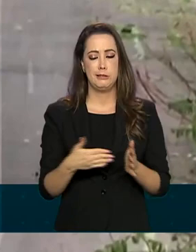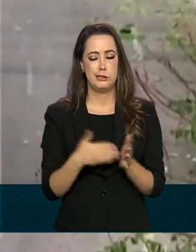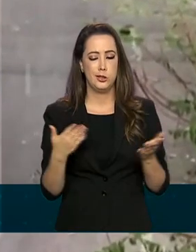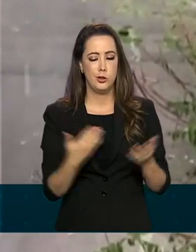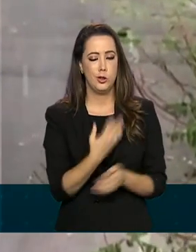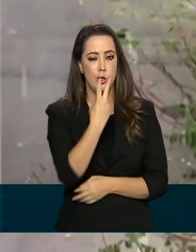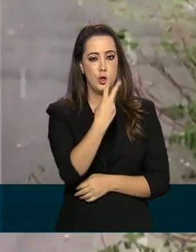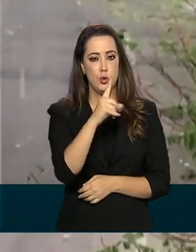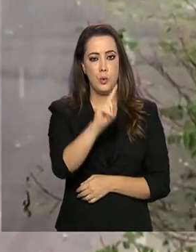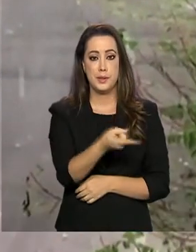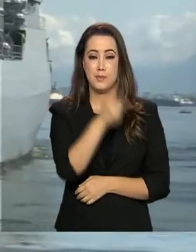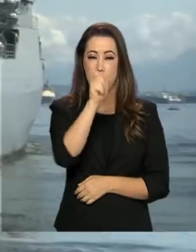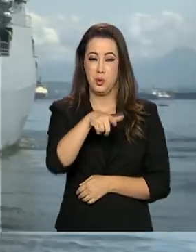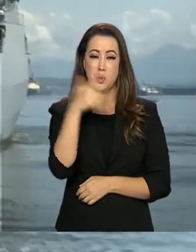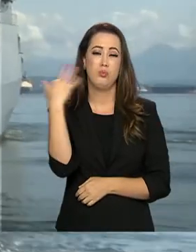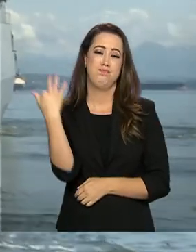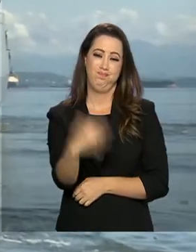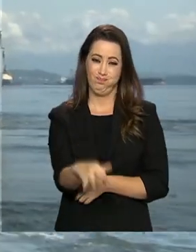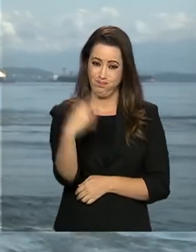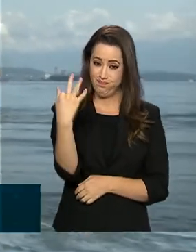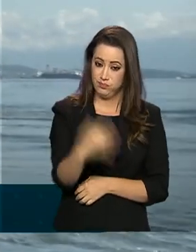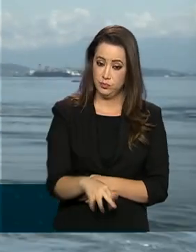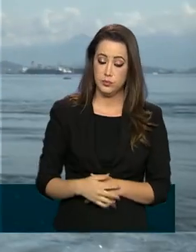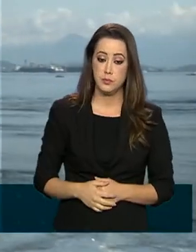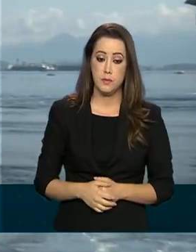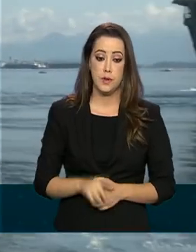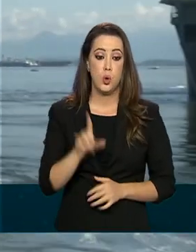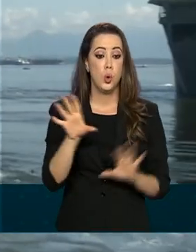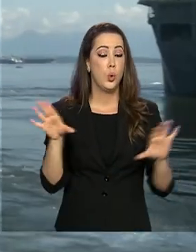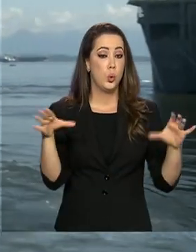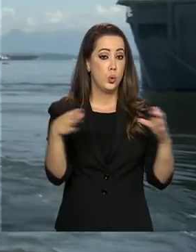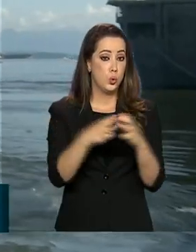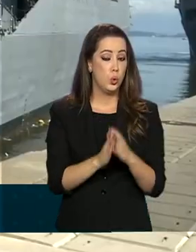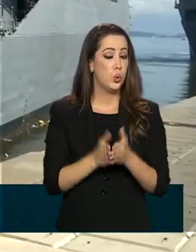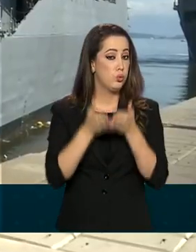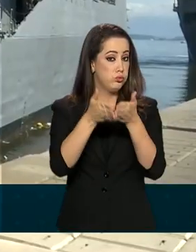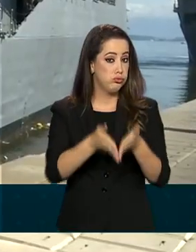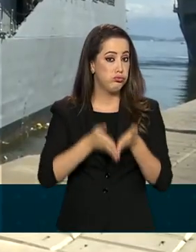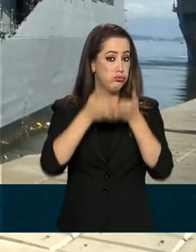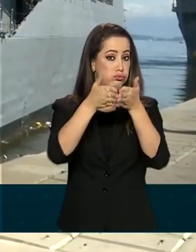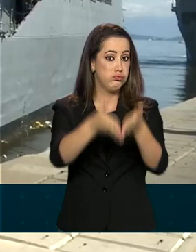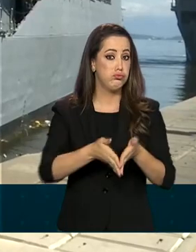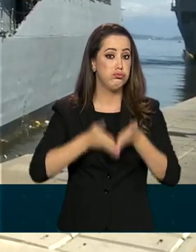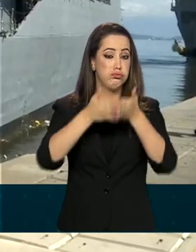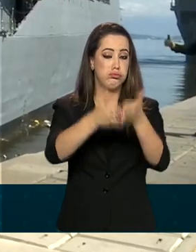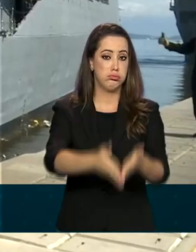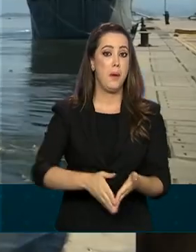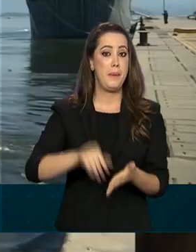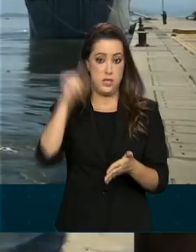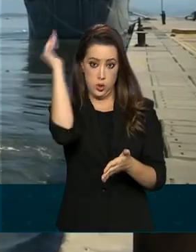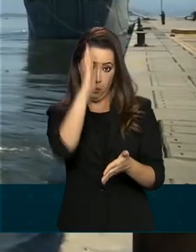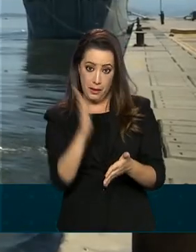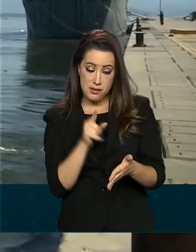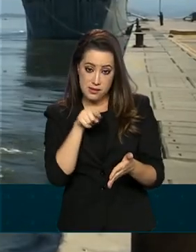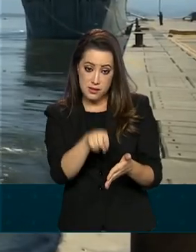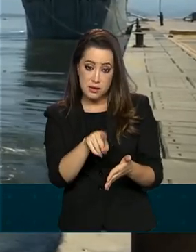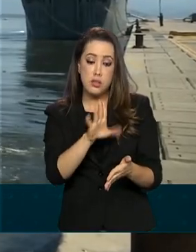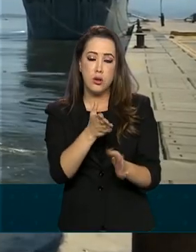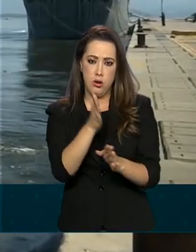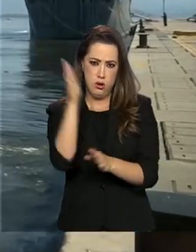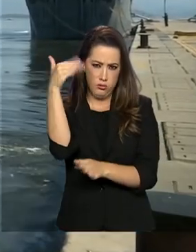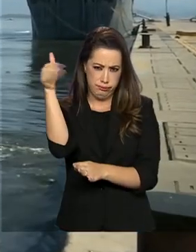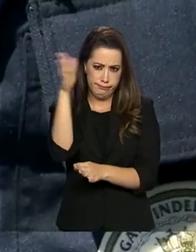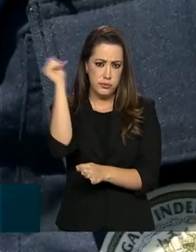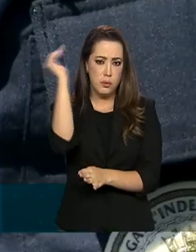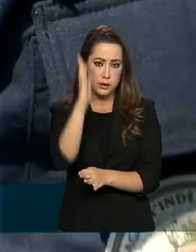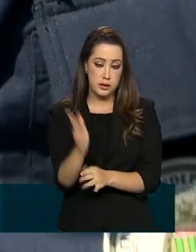pessoas ficaram feridas. A fragata Liberdade da Marinha do Brasil está no Mar do Líbano, mas estava distante